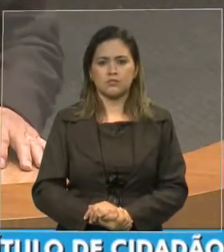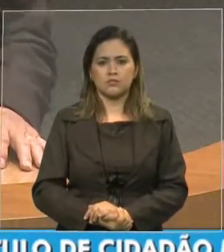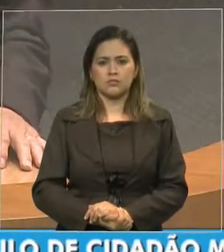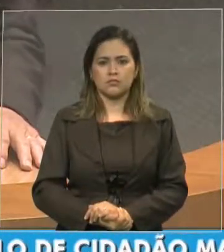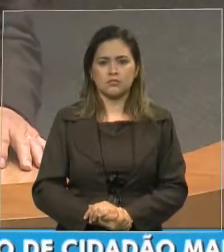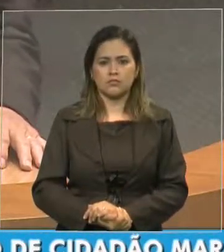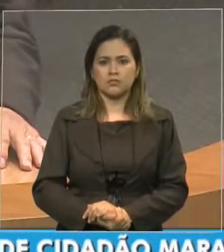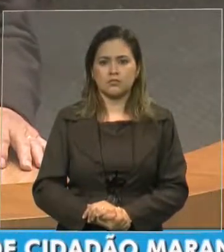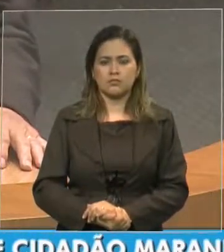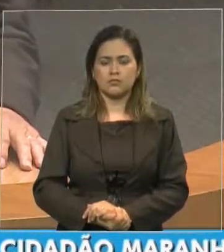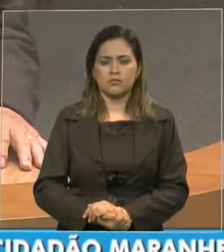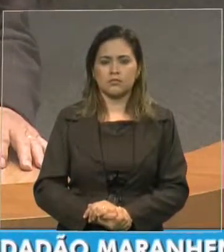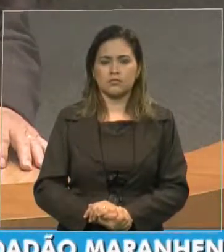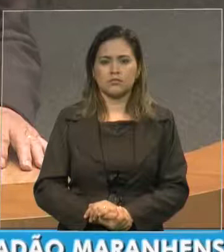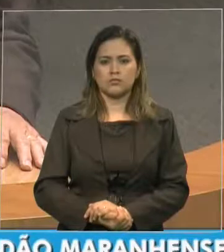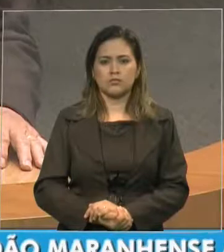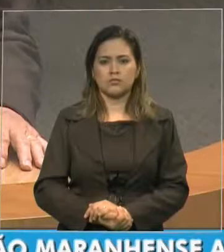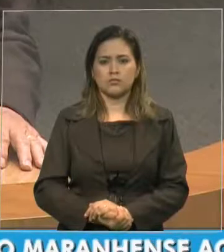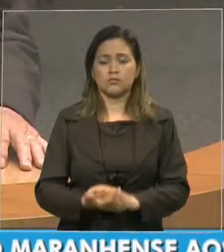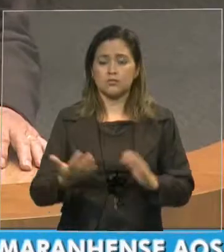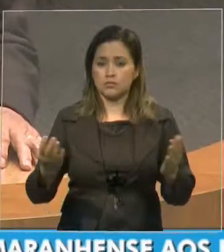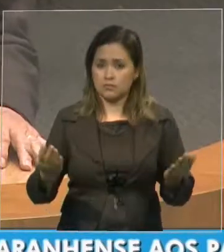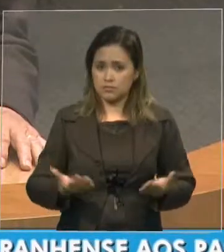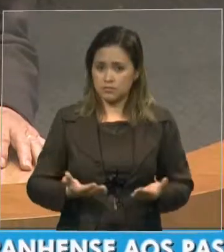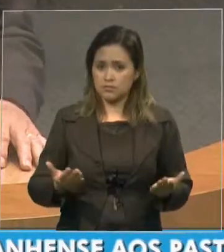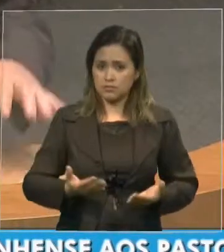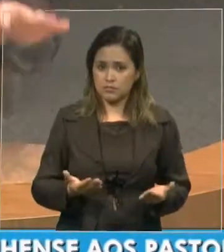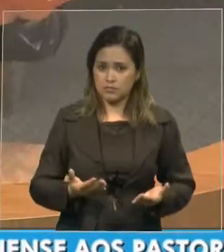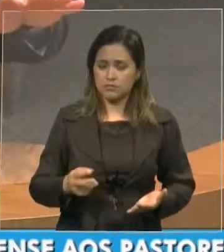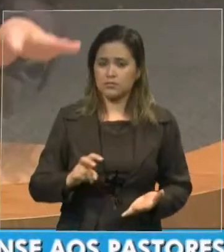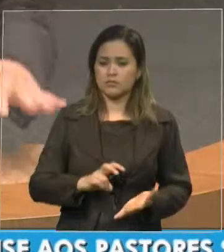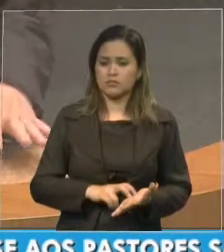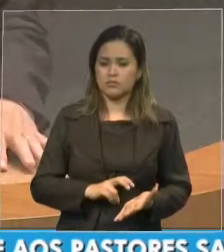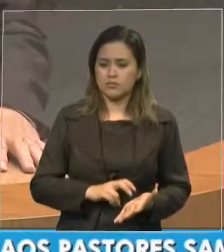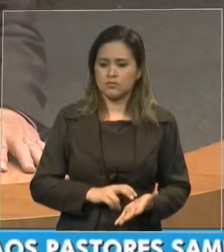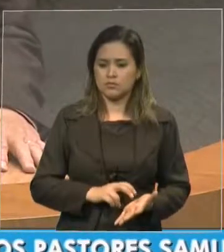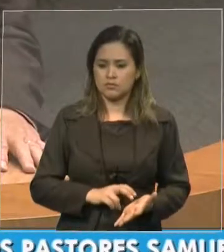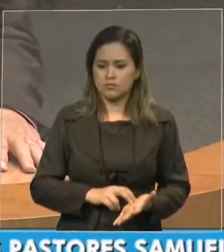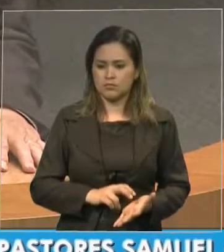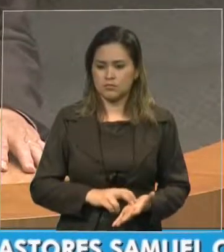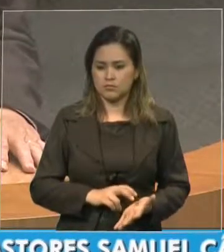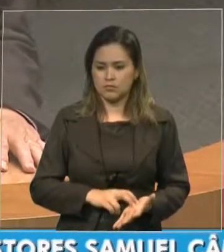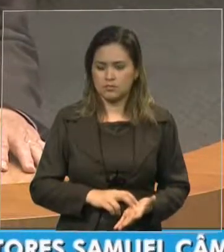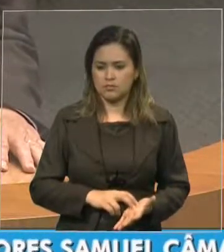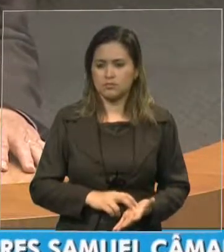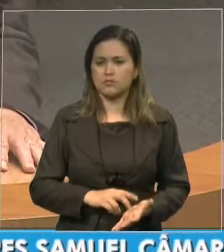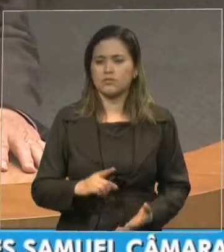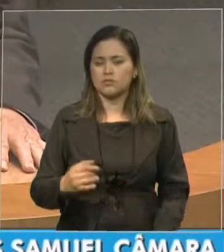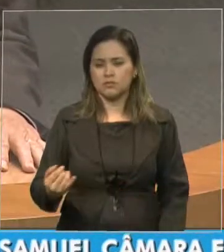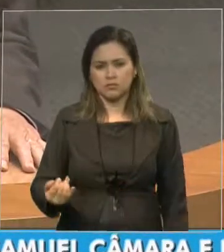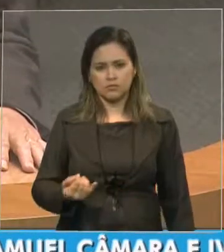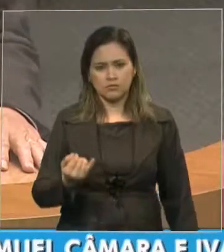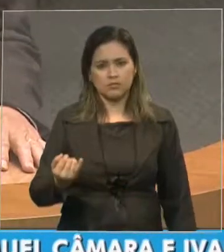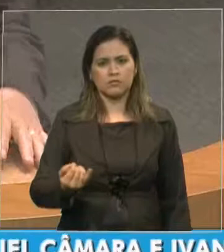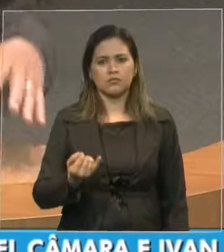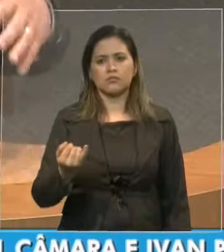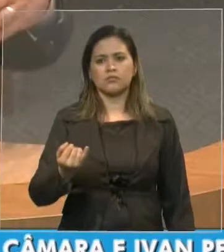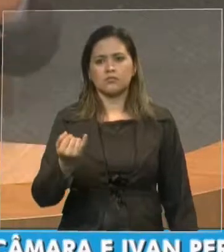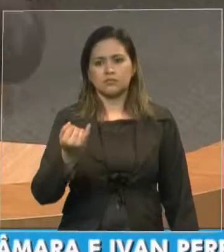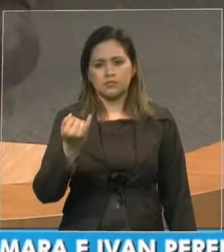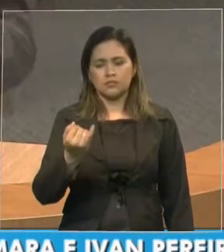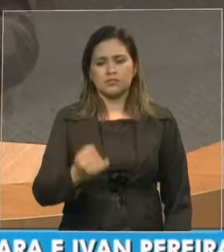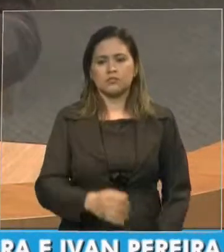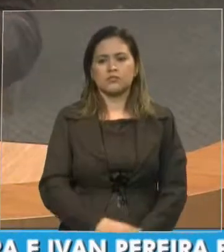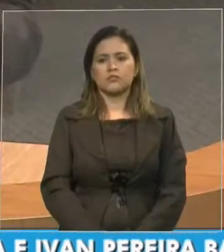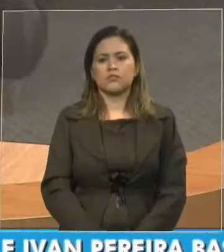nesta manhã é uma manhã que marca este momento é uma manhã que